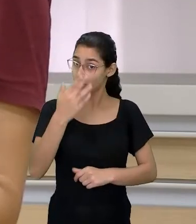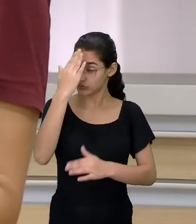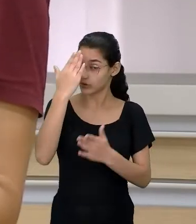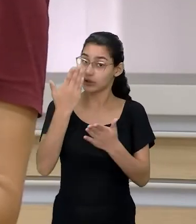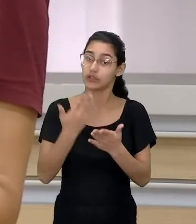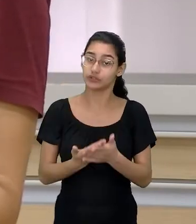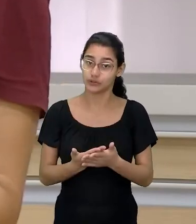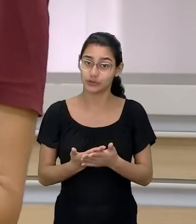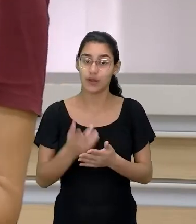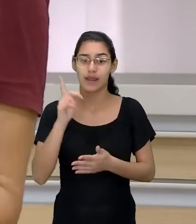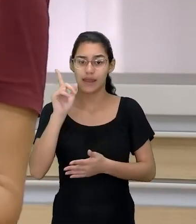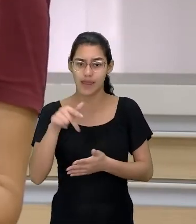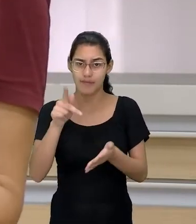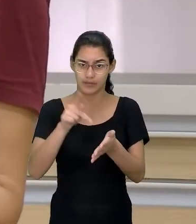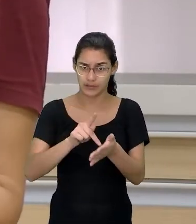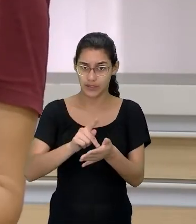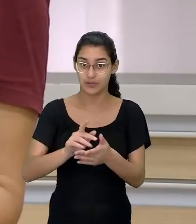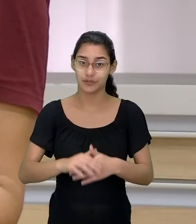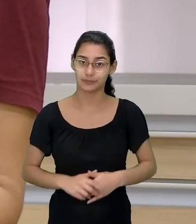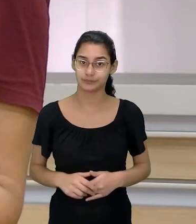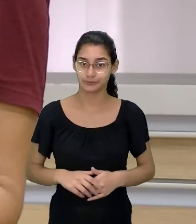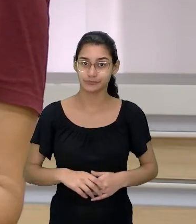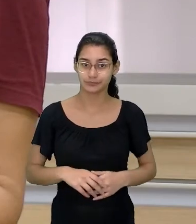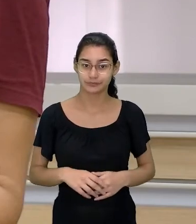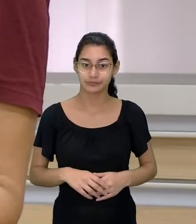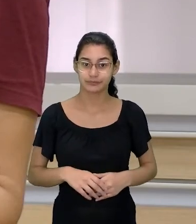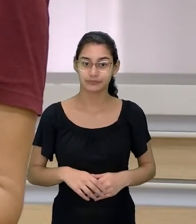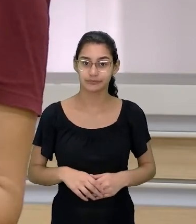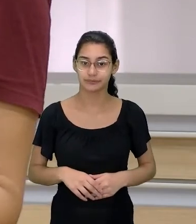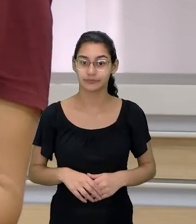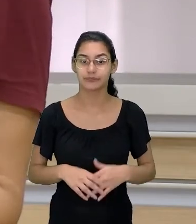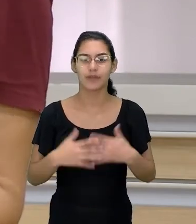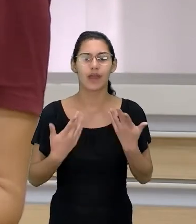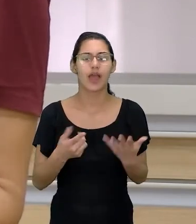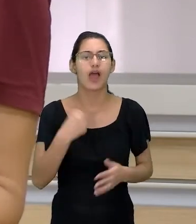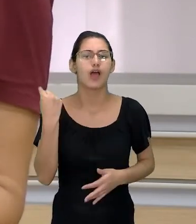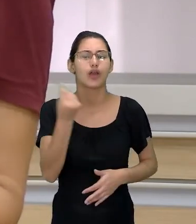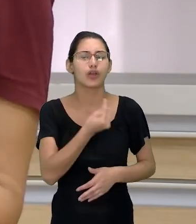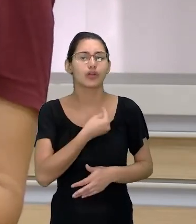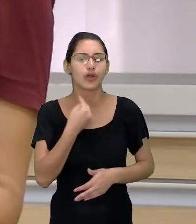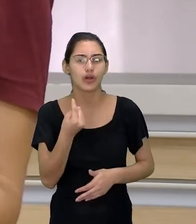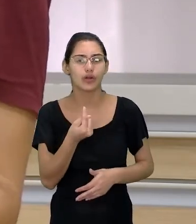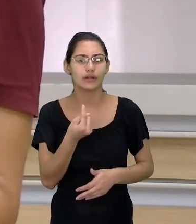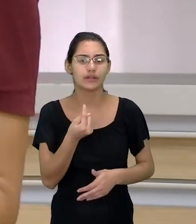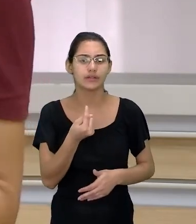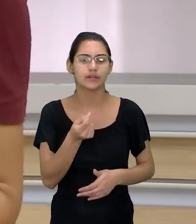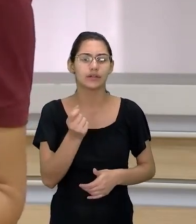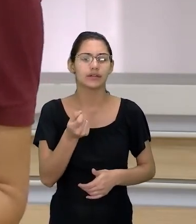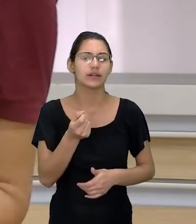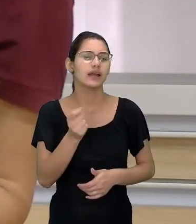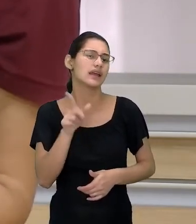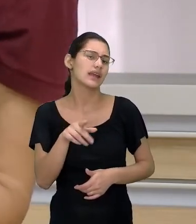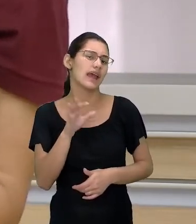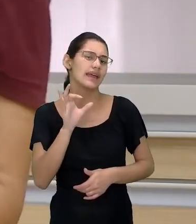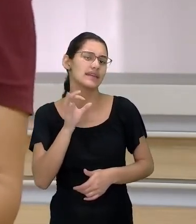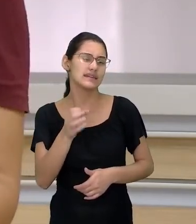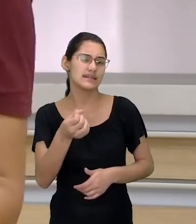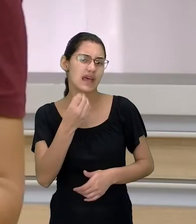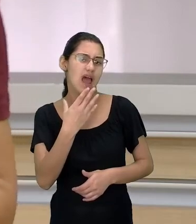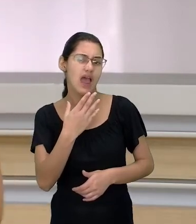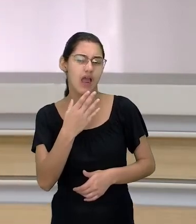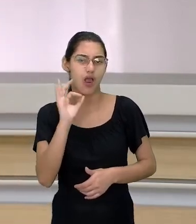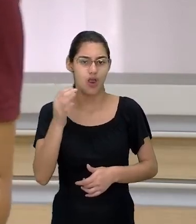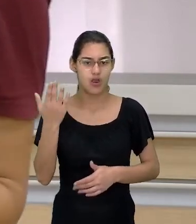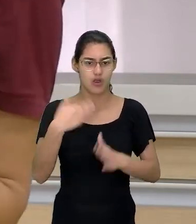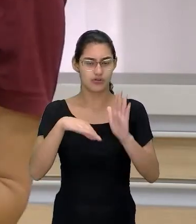creio é a verdade? Será que a gente, que é saudável ou até eu chegar